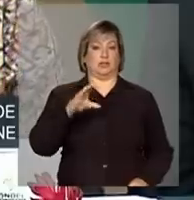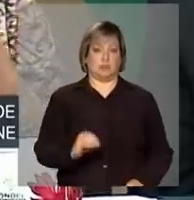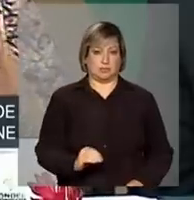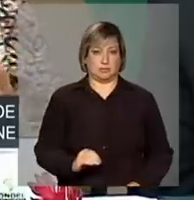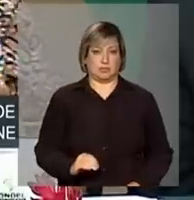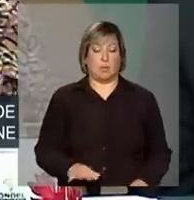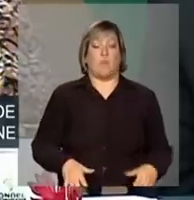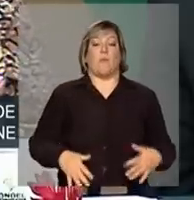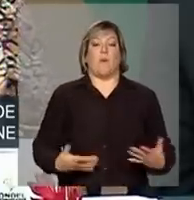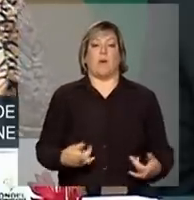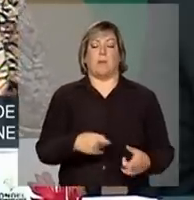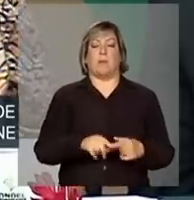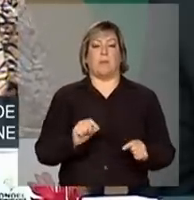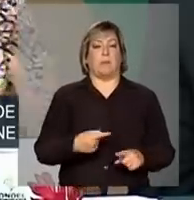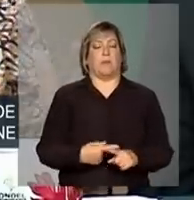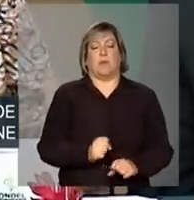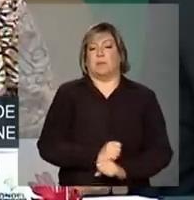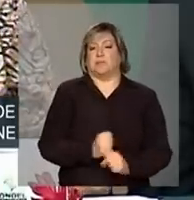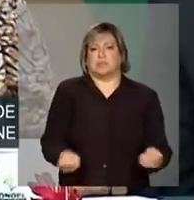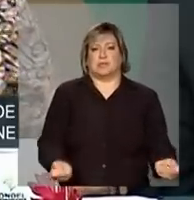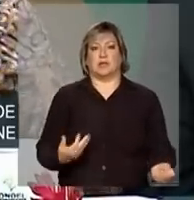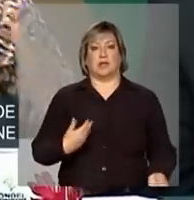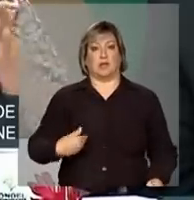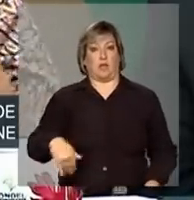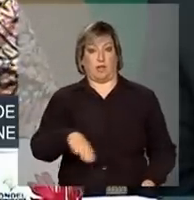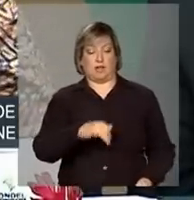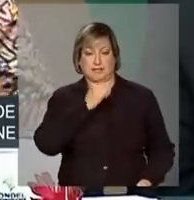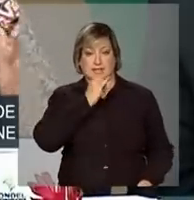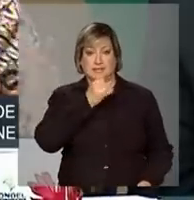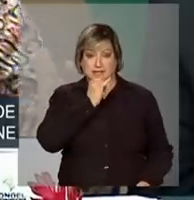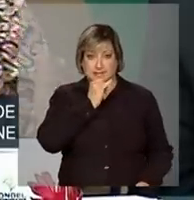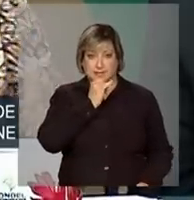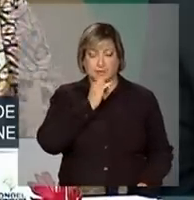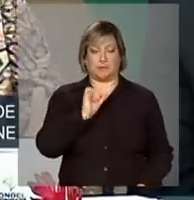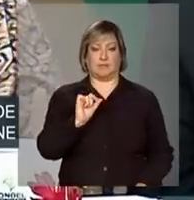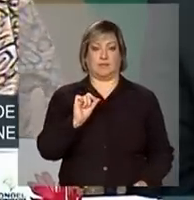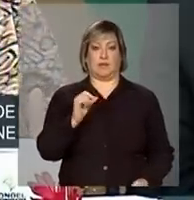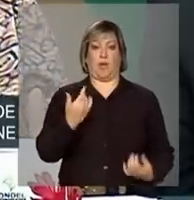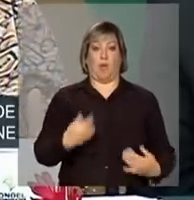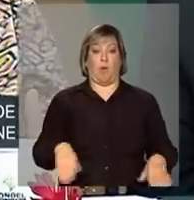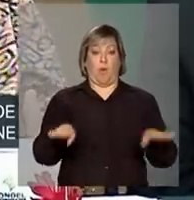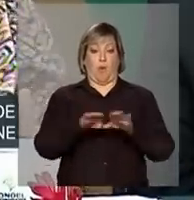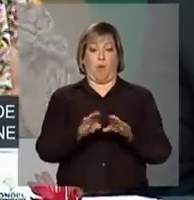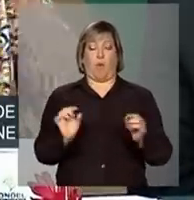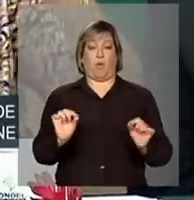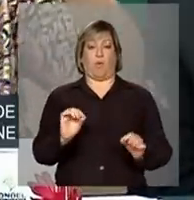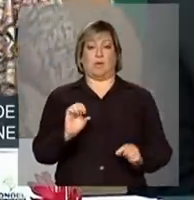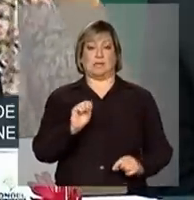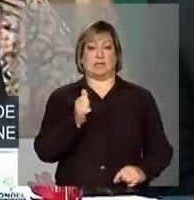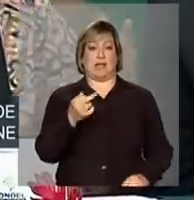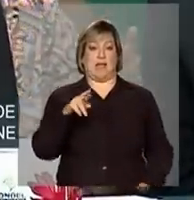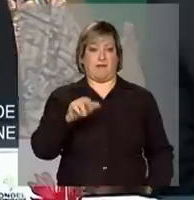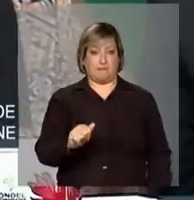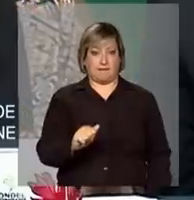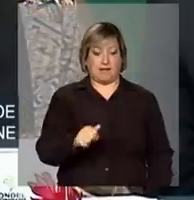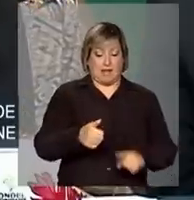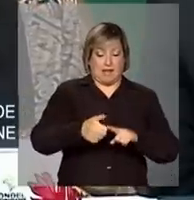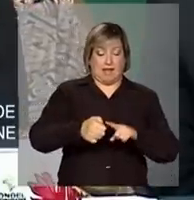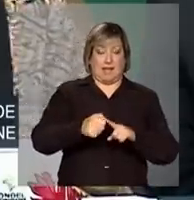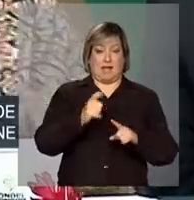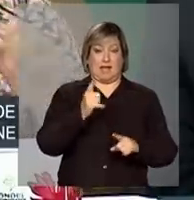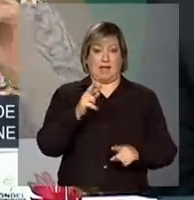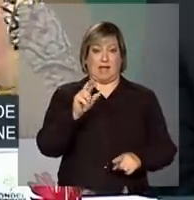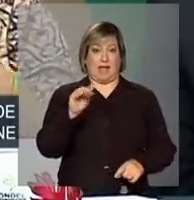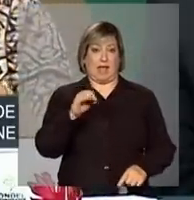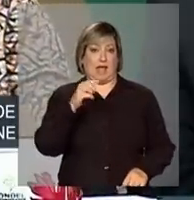Não é possível a gente supor que, concorrendo com a safra de grãos que escoa neste período,